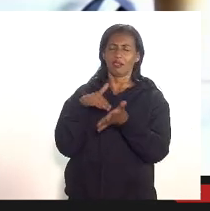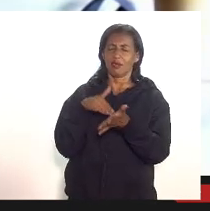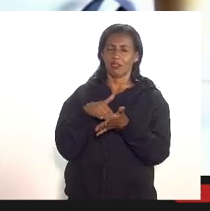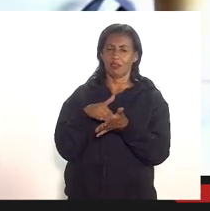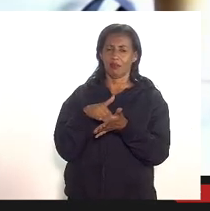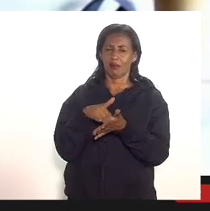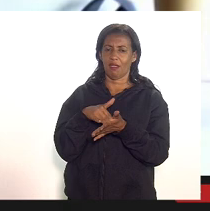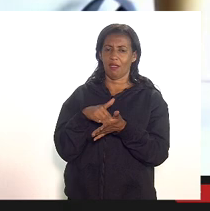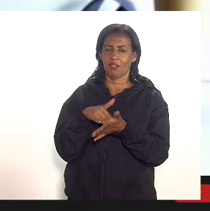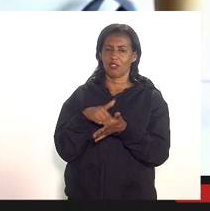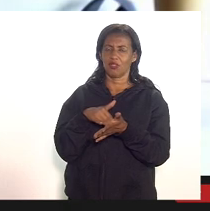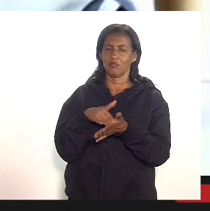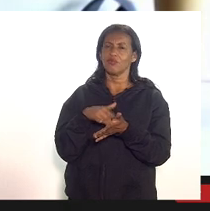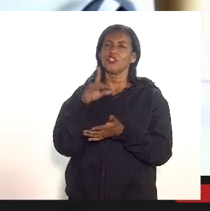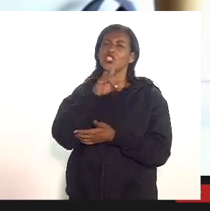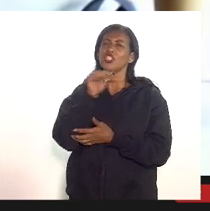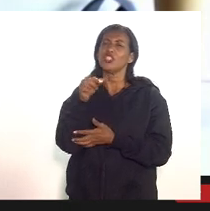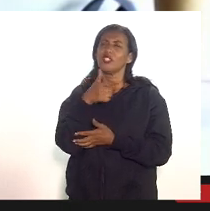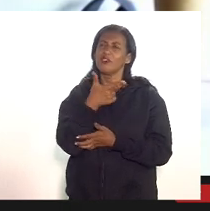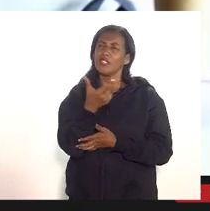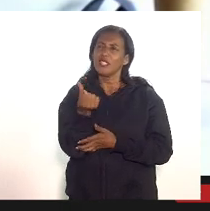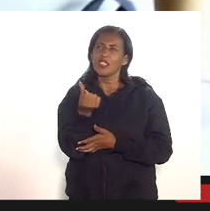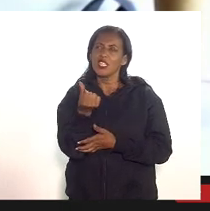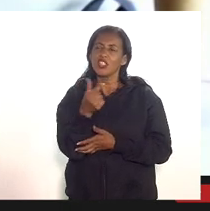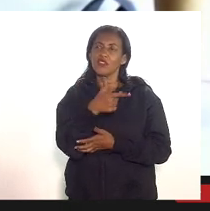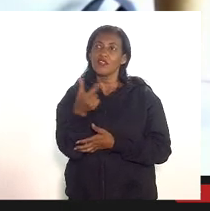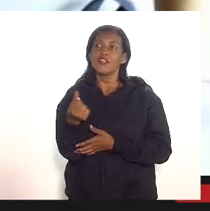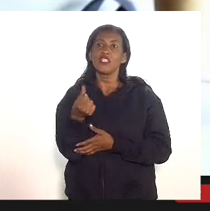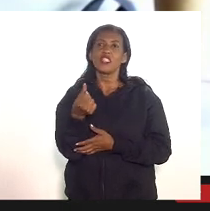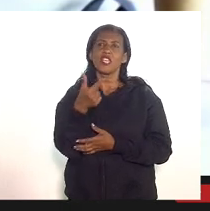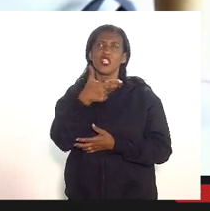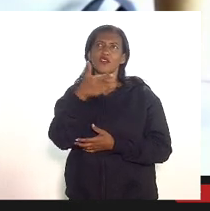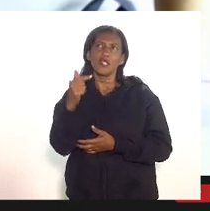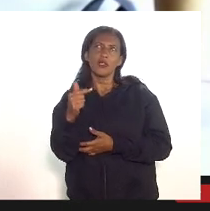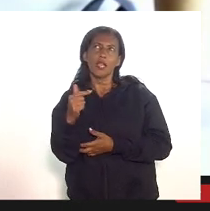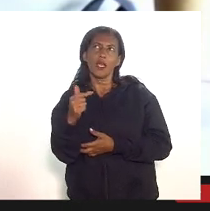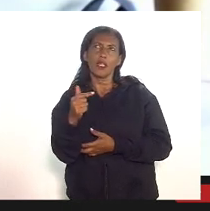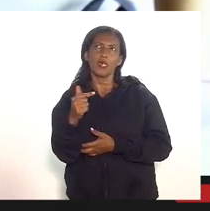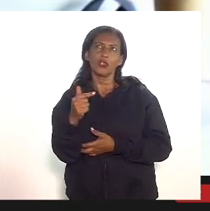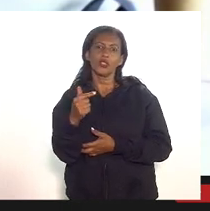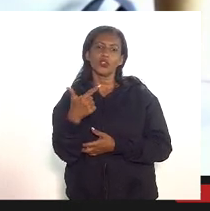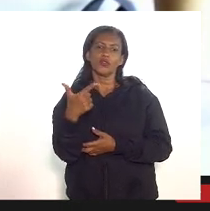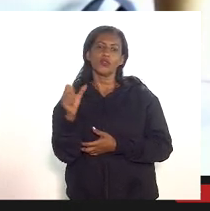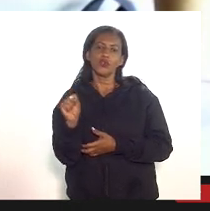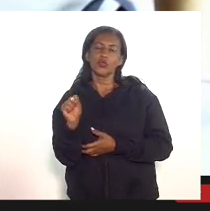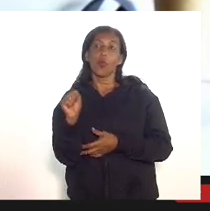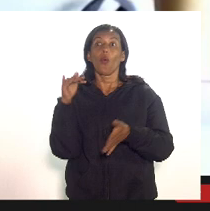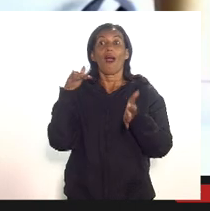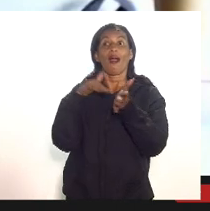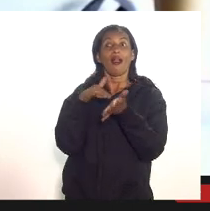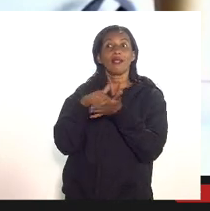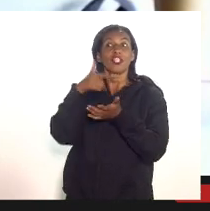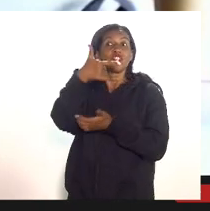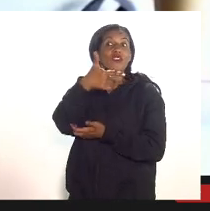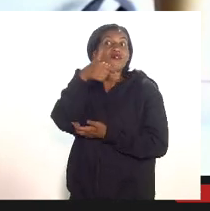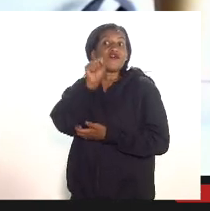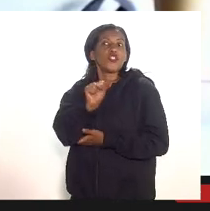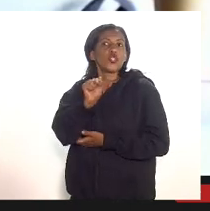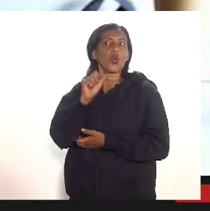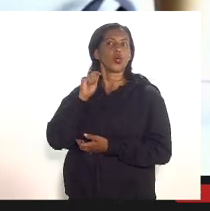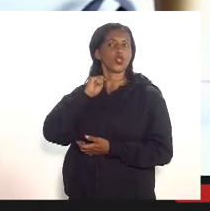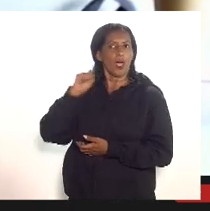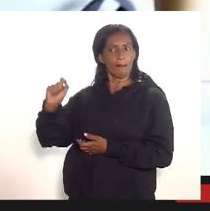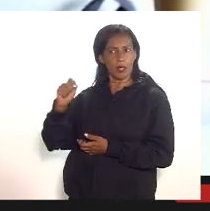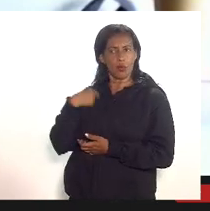dia 26 é segunda 26 27 28 até 28 de abril